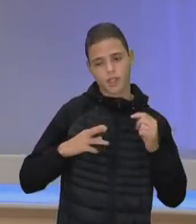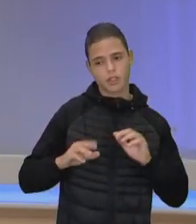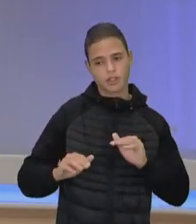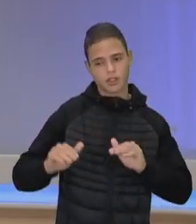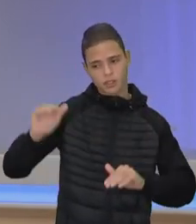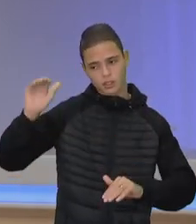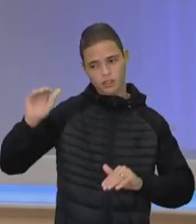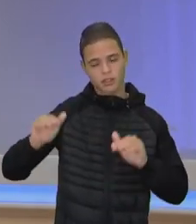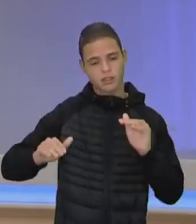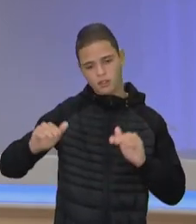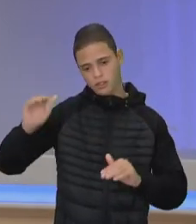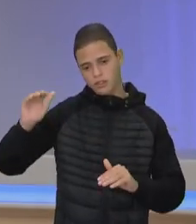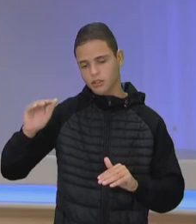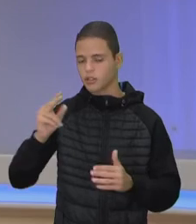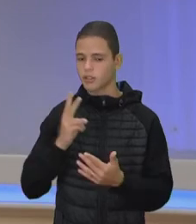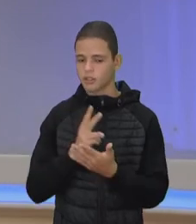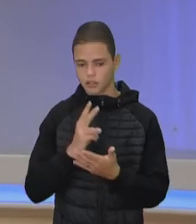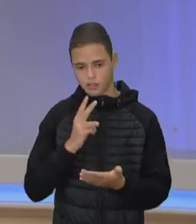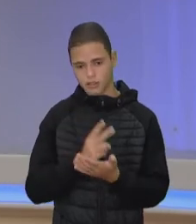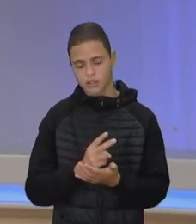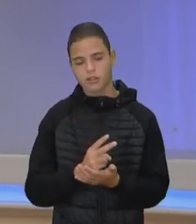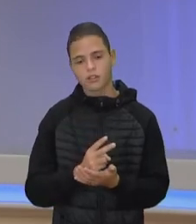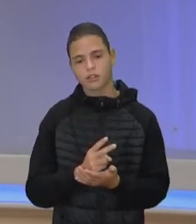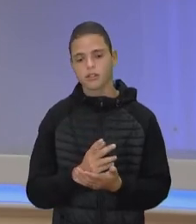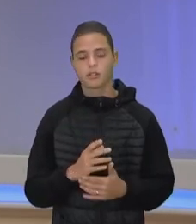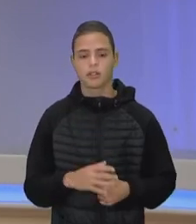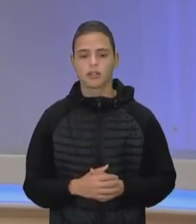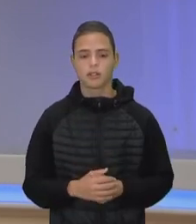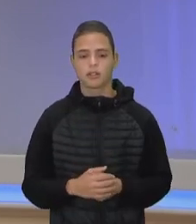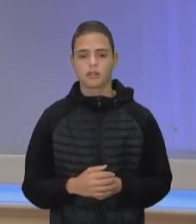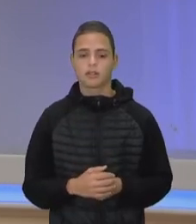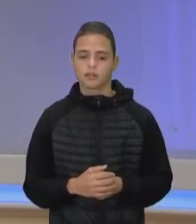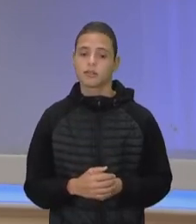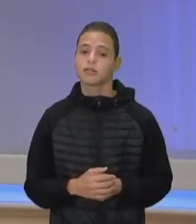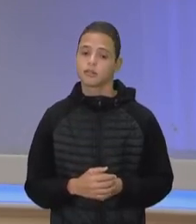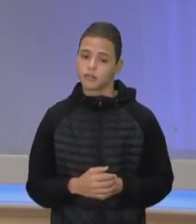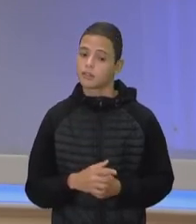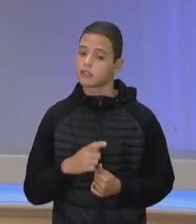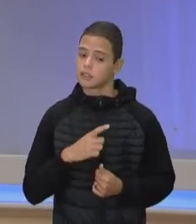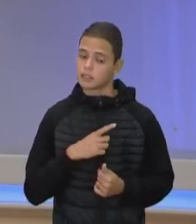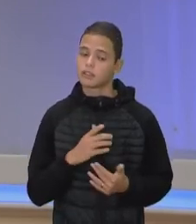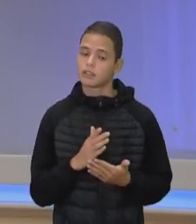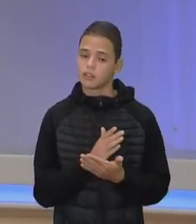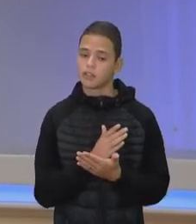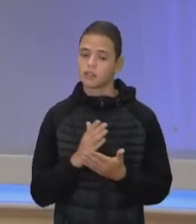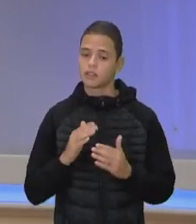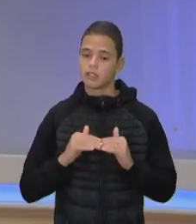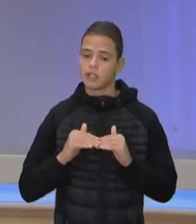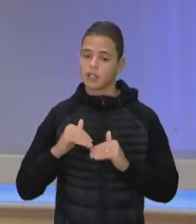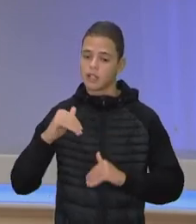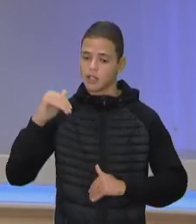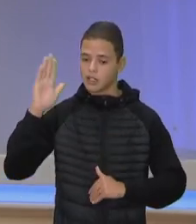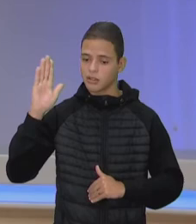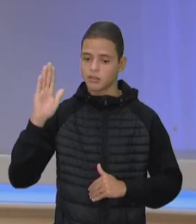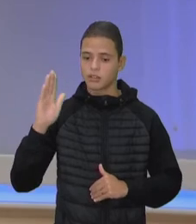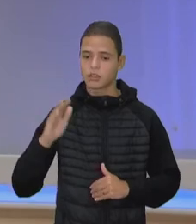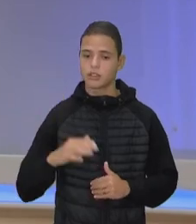se repete, perdura, né? Então, quer dizer, deve haver coisas além dessa mera